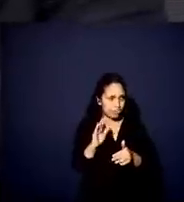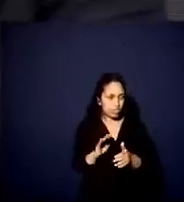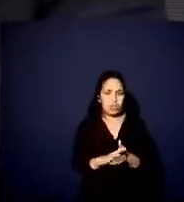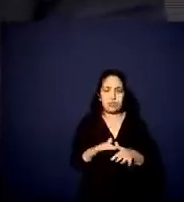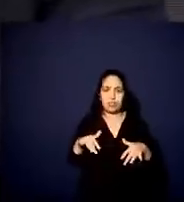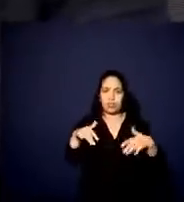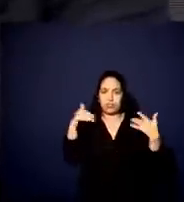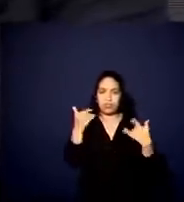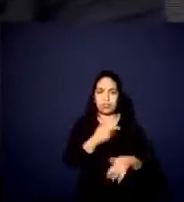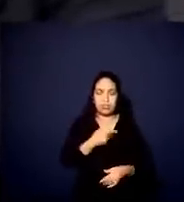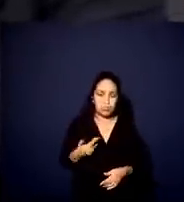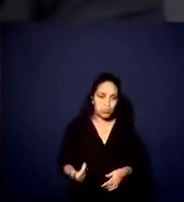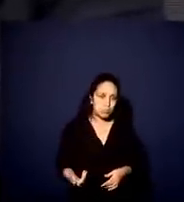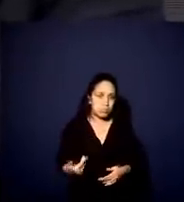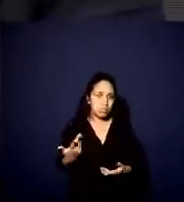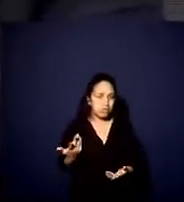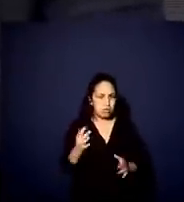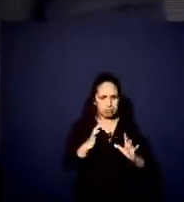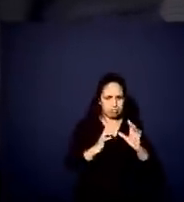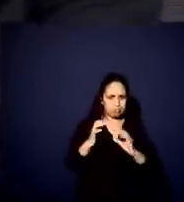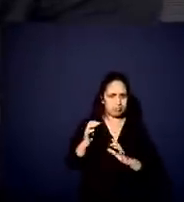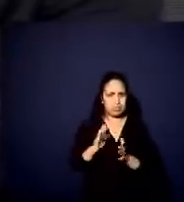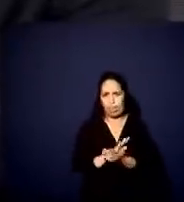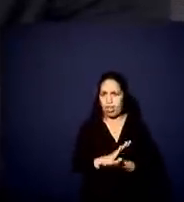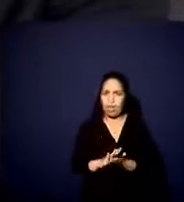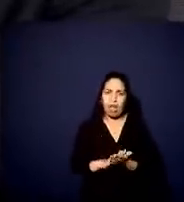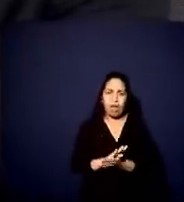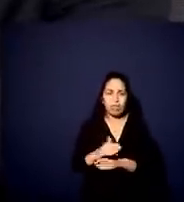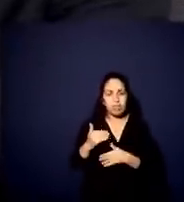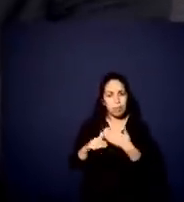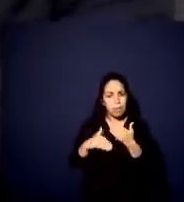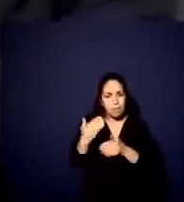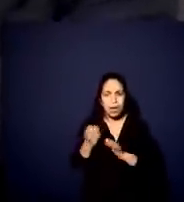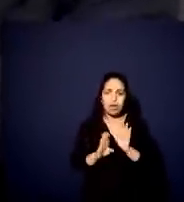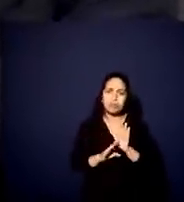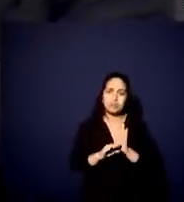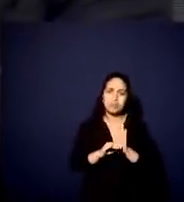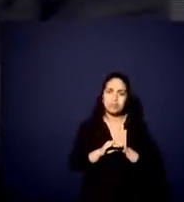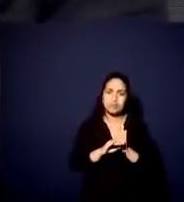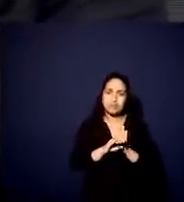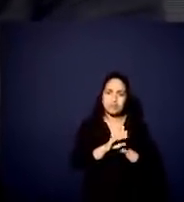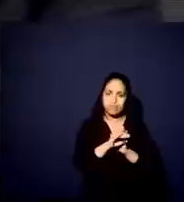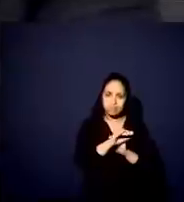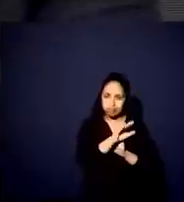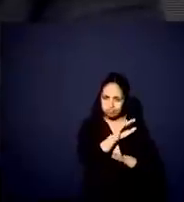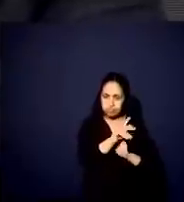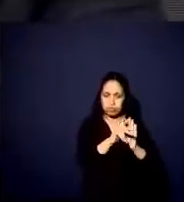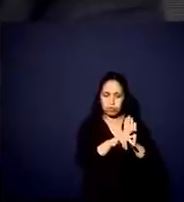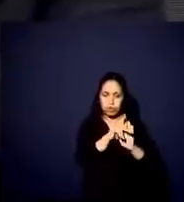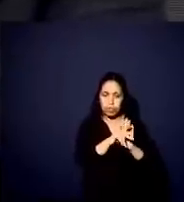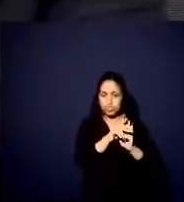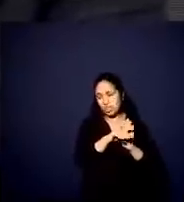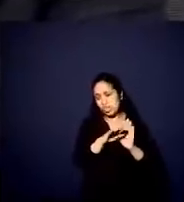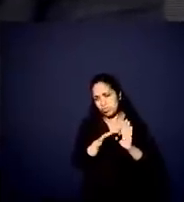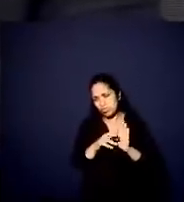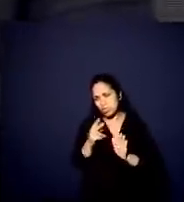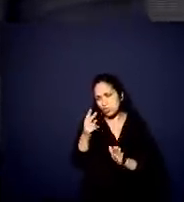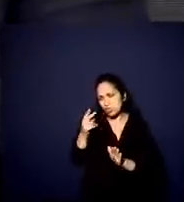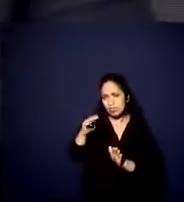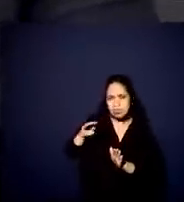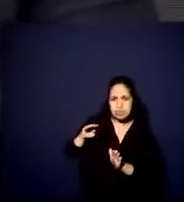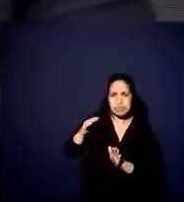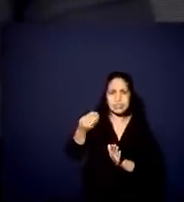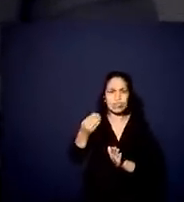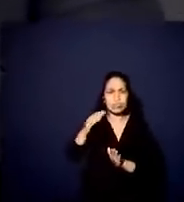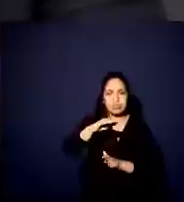públicas, não tivemos nenhum tipo de contestação, para que a gente poste para a Bolsa também um projeto que gira em torno de 2 bilhões e meio